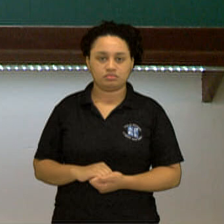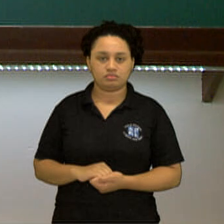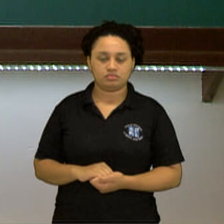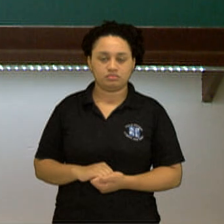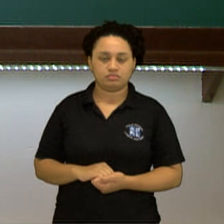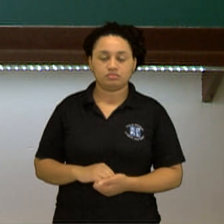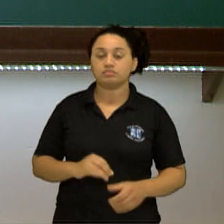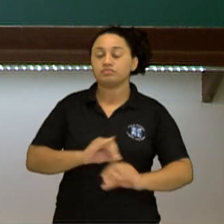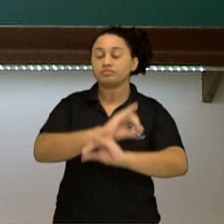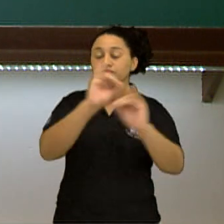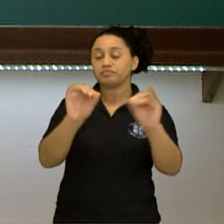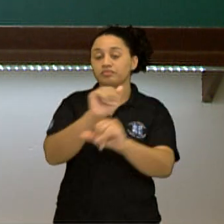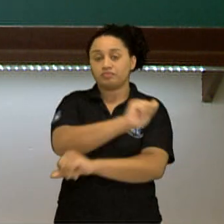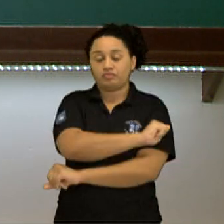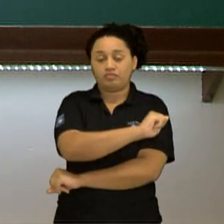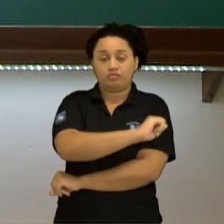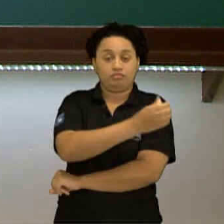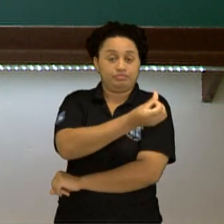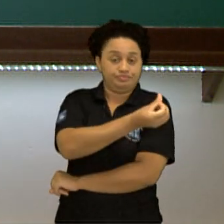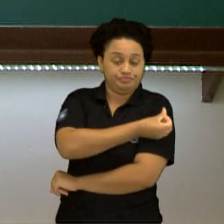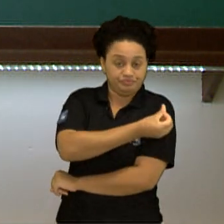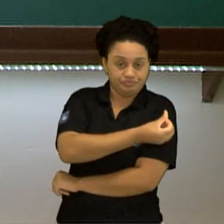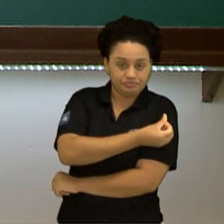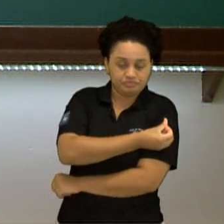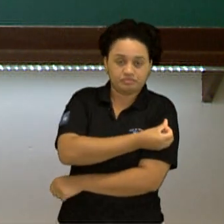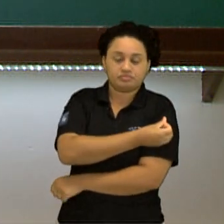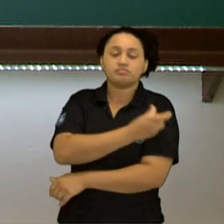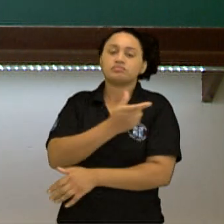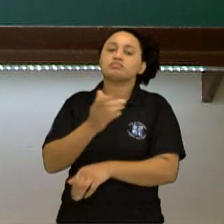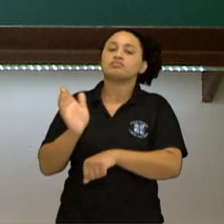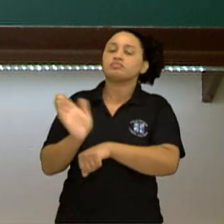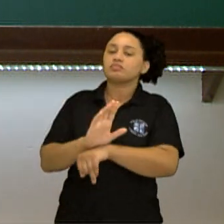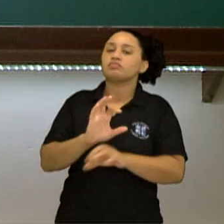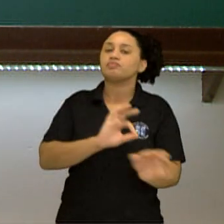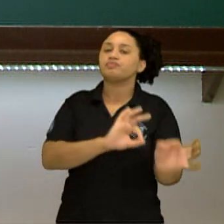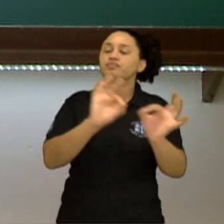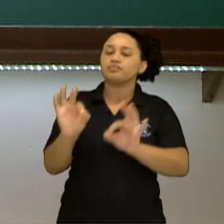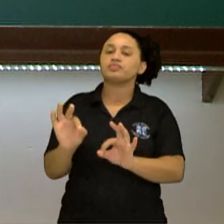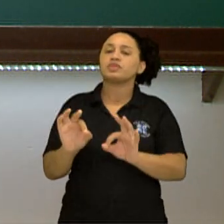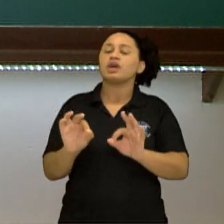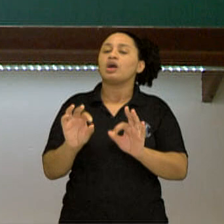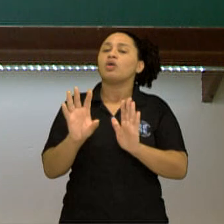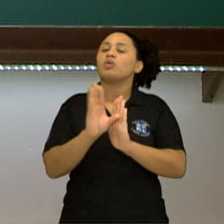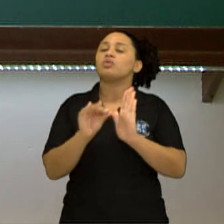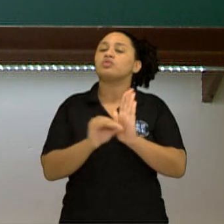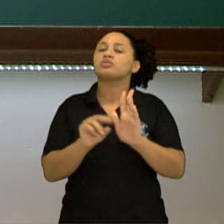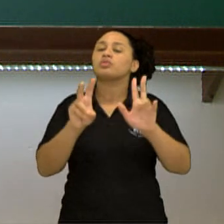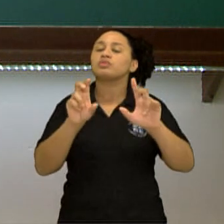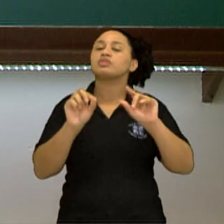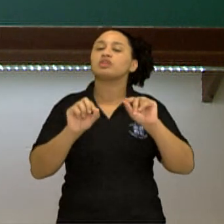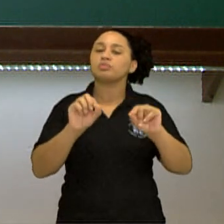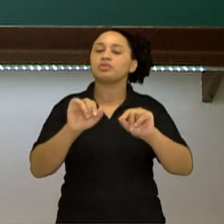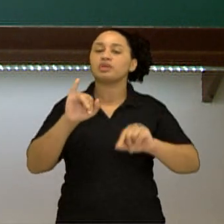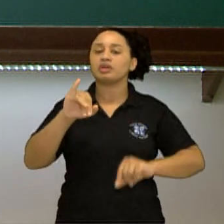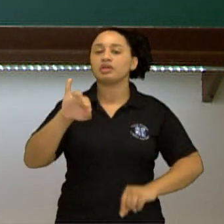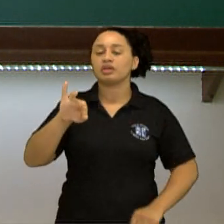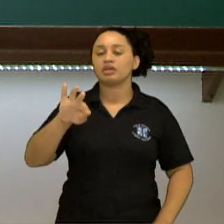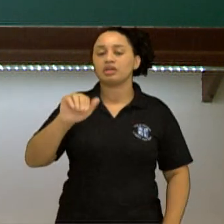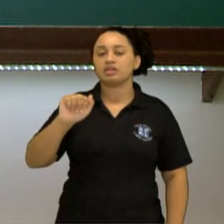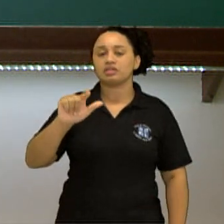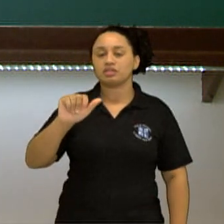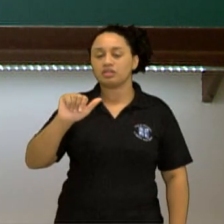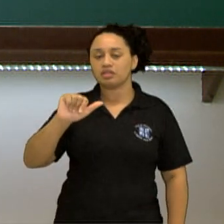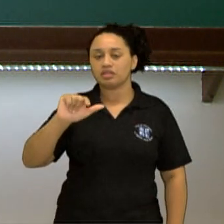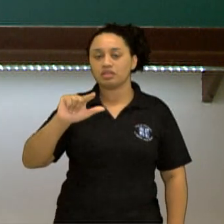Olá, estudante do sexto ano! Neste vídeo vamos falar sobre a instalação e as